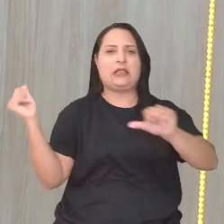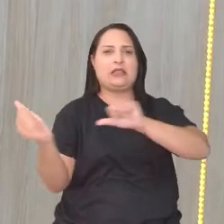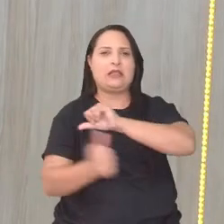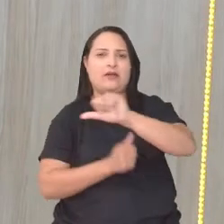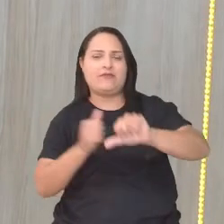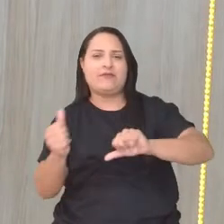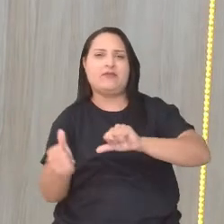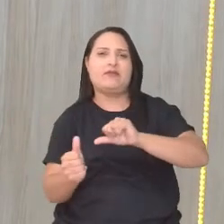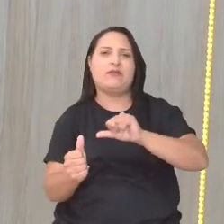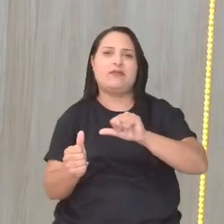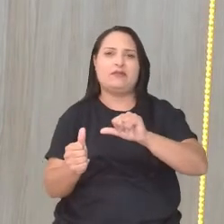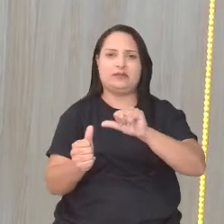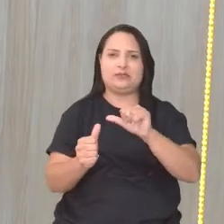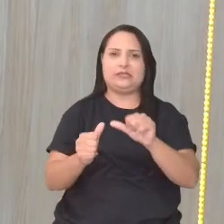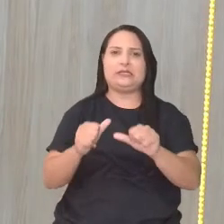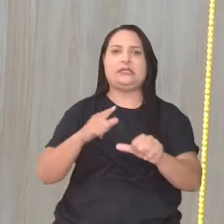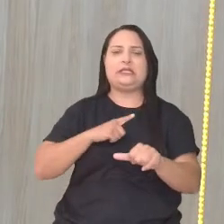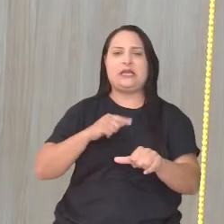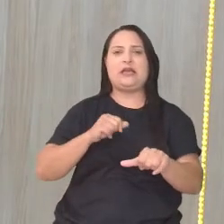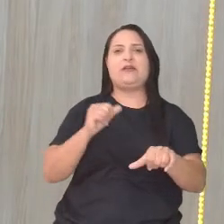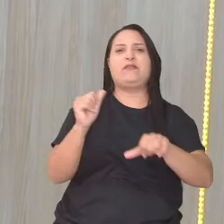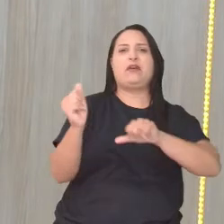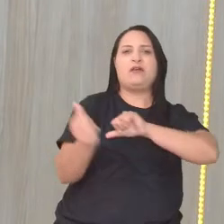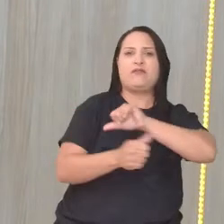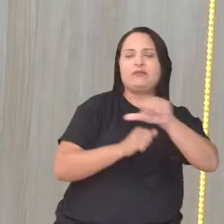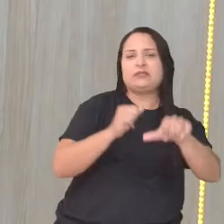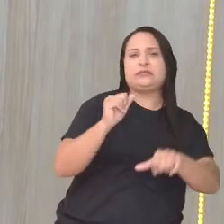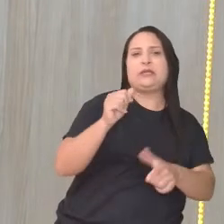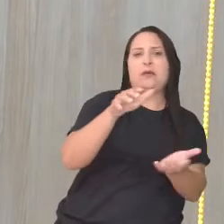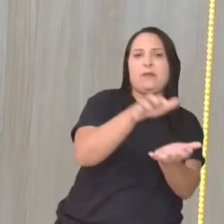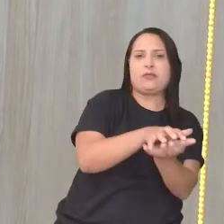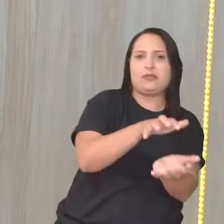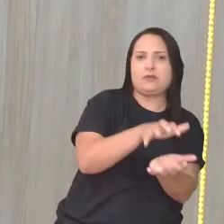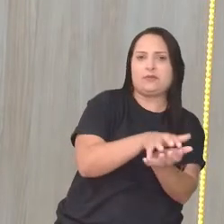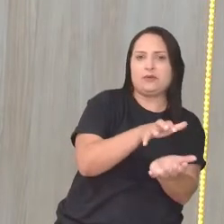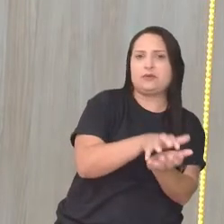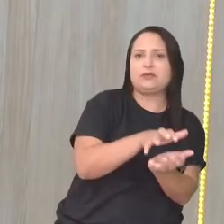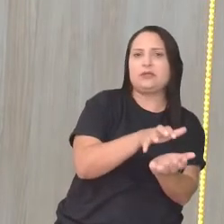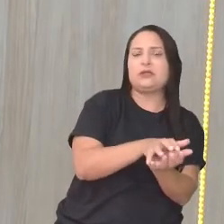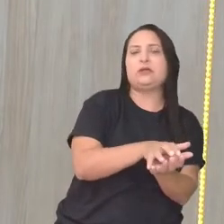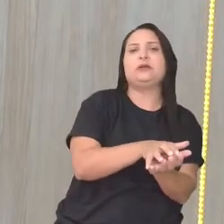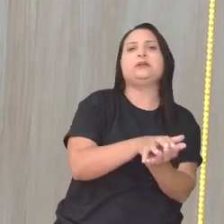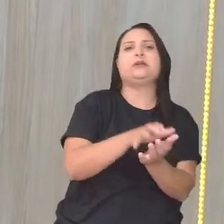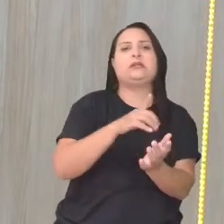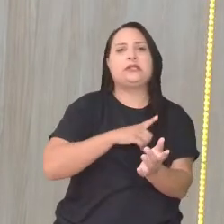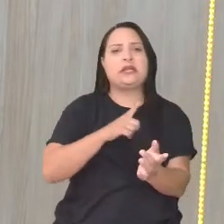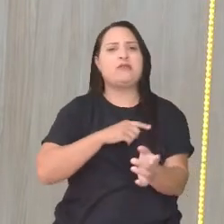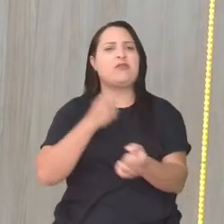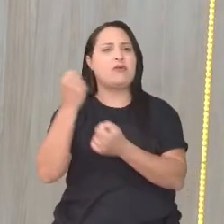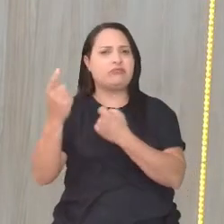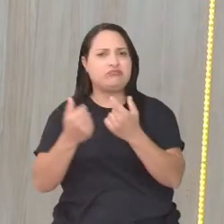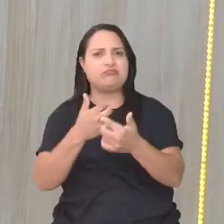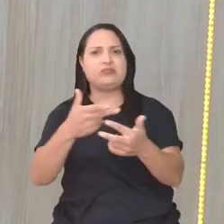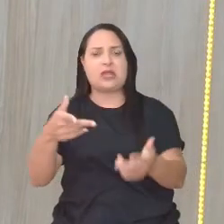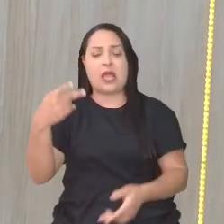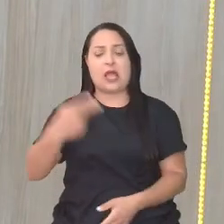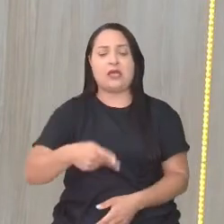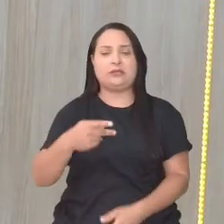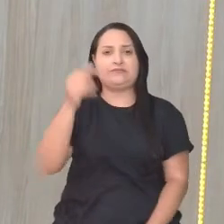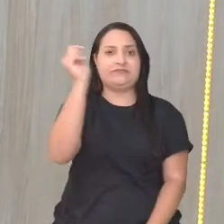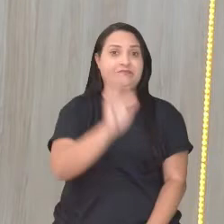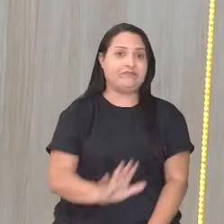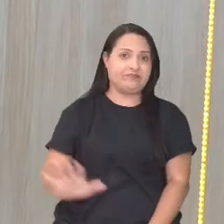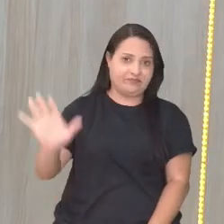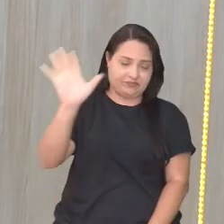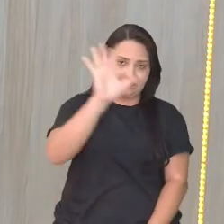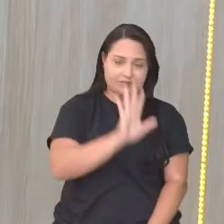até a questão ali da Revolução Pernambucana. Houveram algumas situações, né? Aqui no território brasileiro,